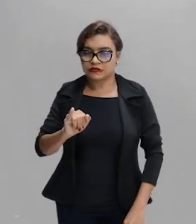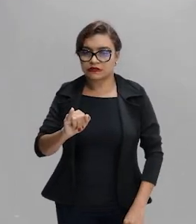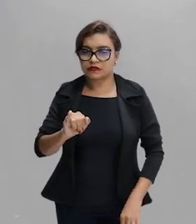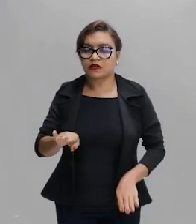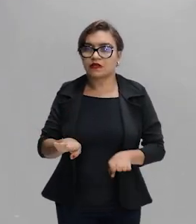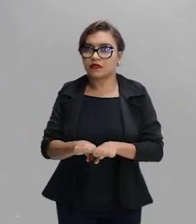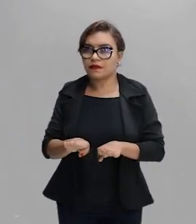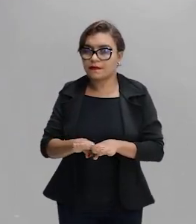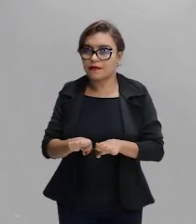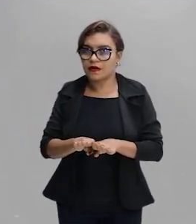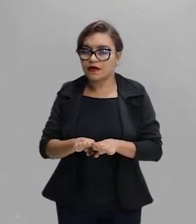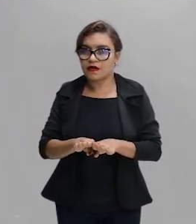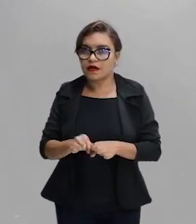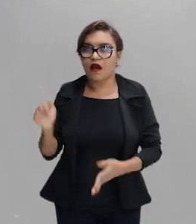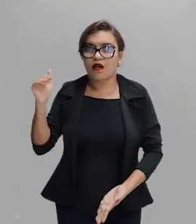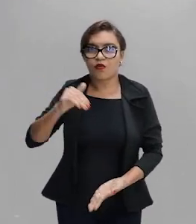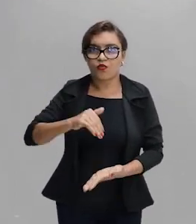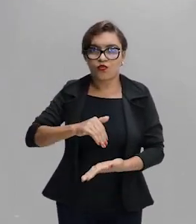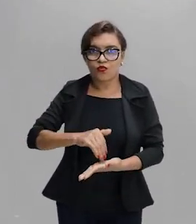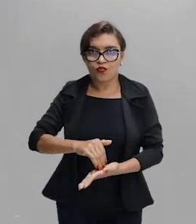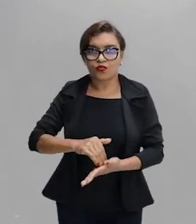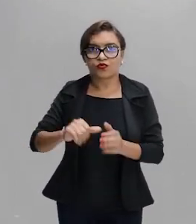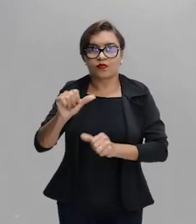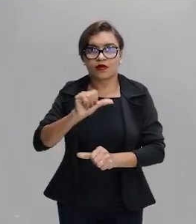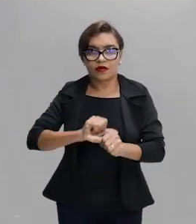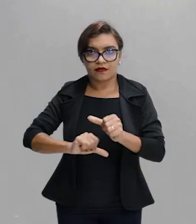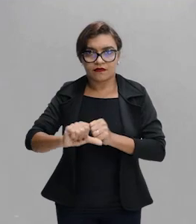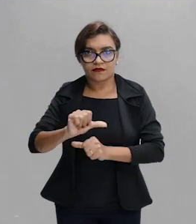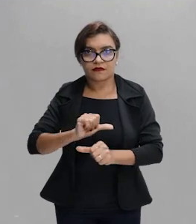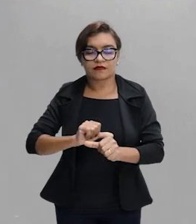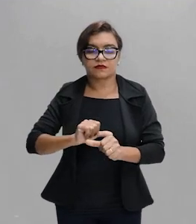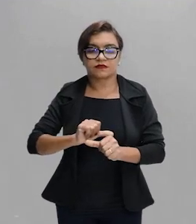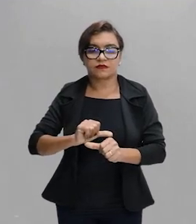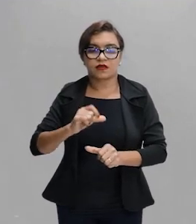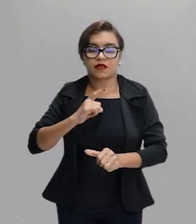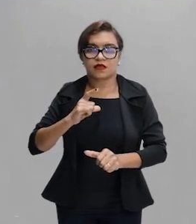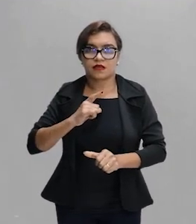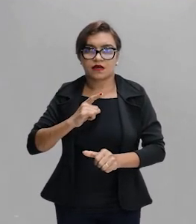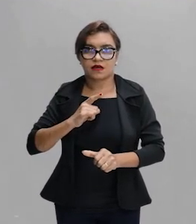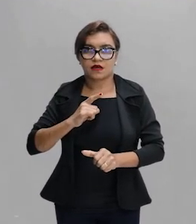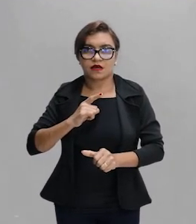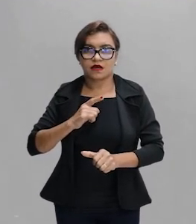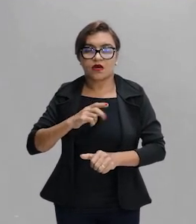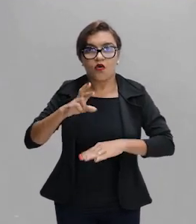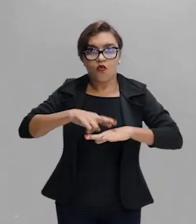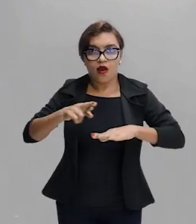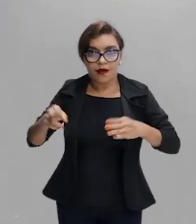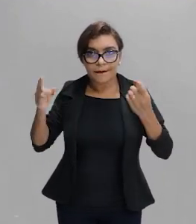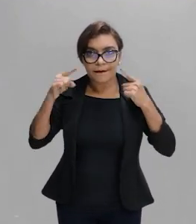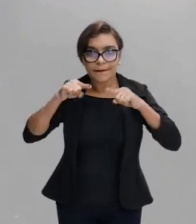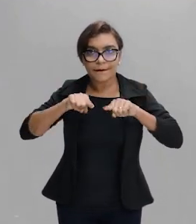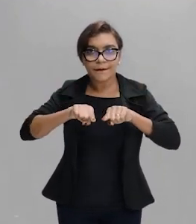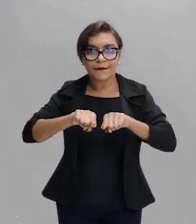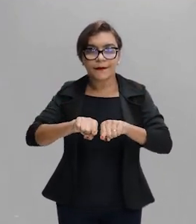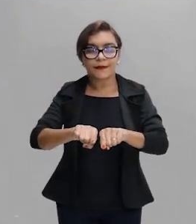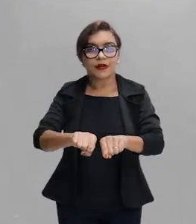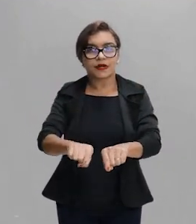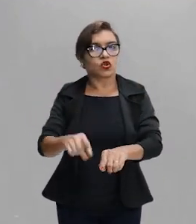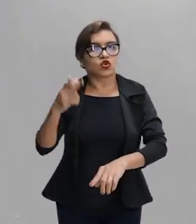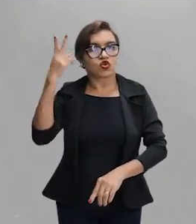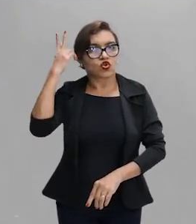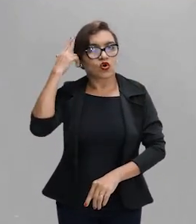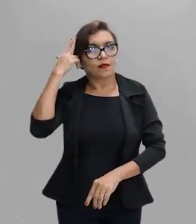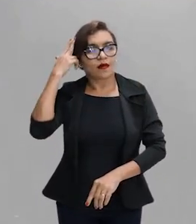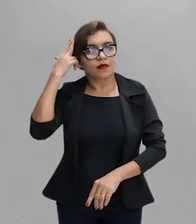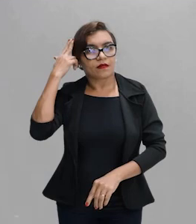refração que acontece os raios eles serão paralelos. Ele segue o seu caminho a lei normal só que